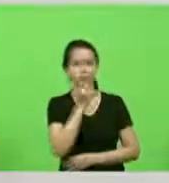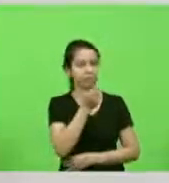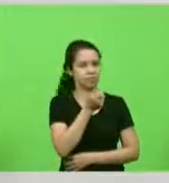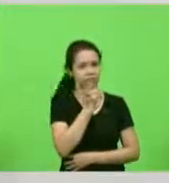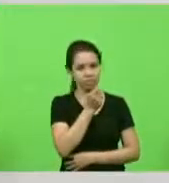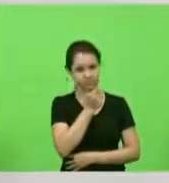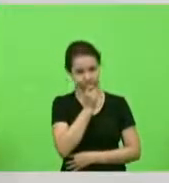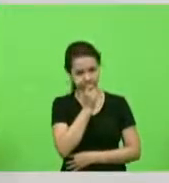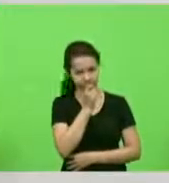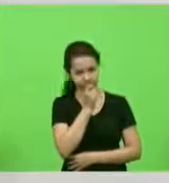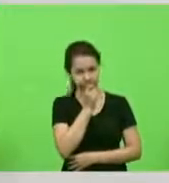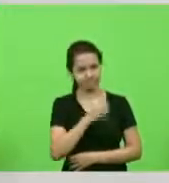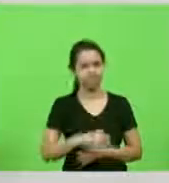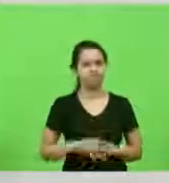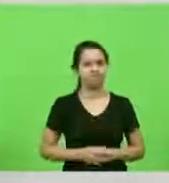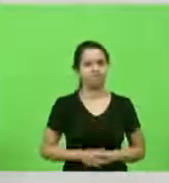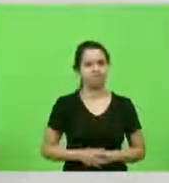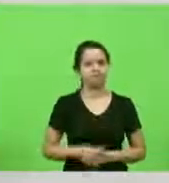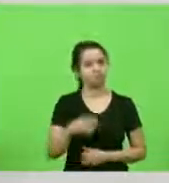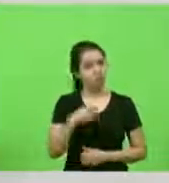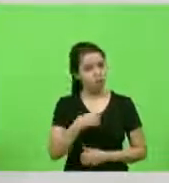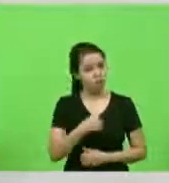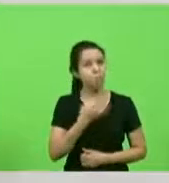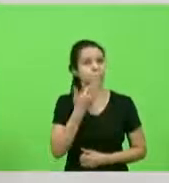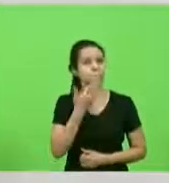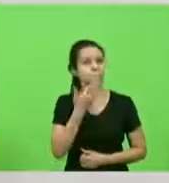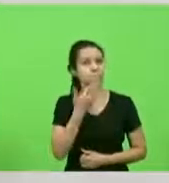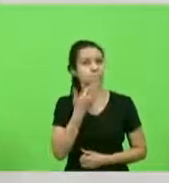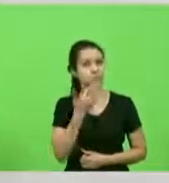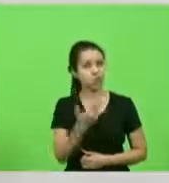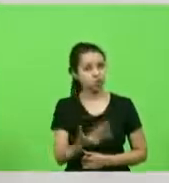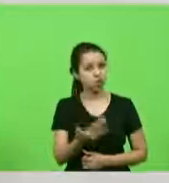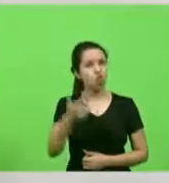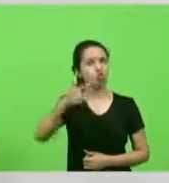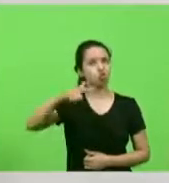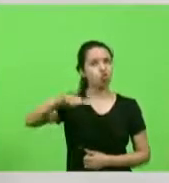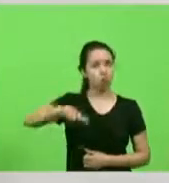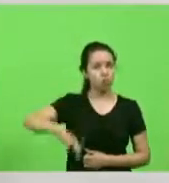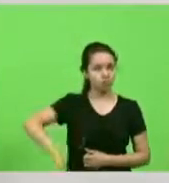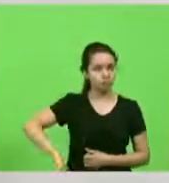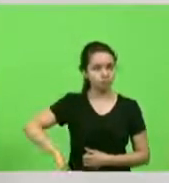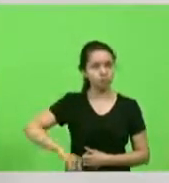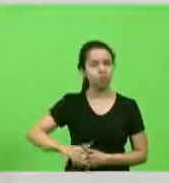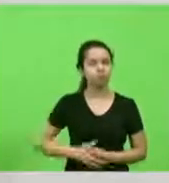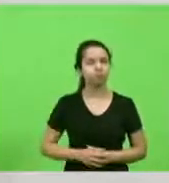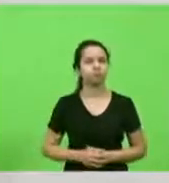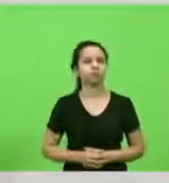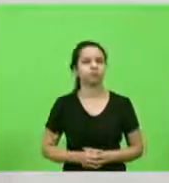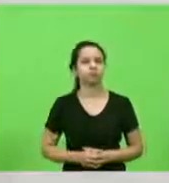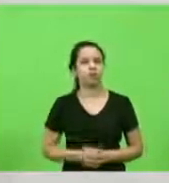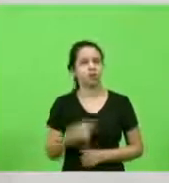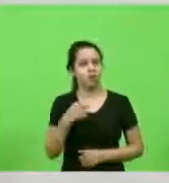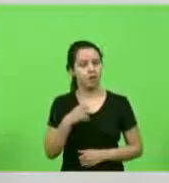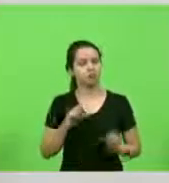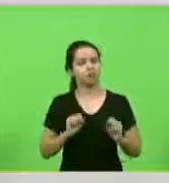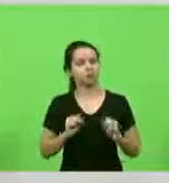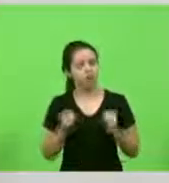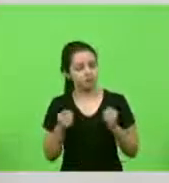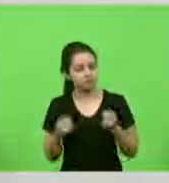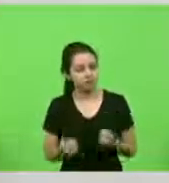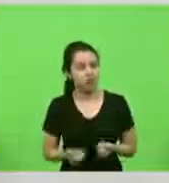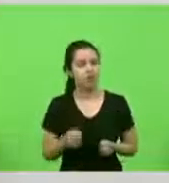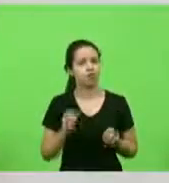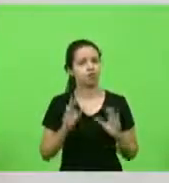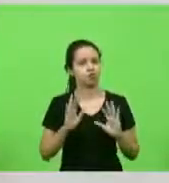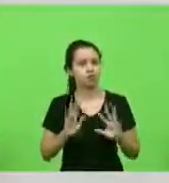esportiva fica aqui fica meu apelo novamente levantei essa bandeira novamente na semana